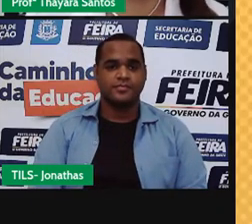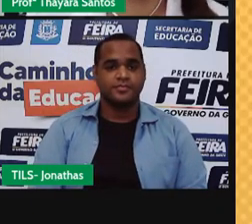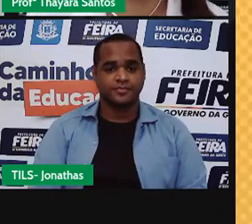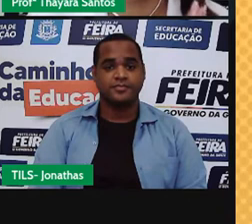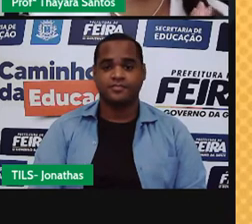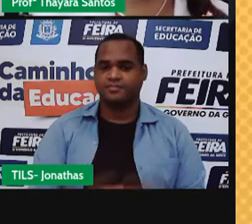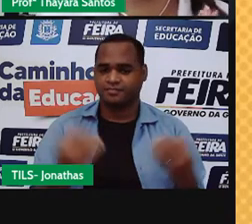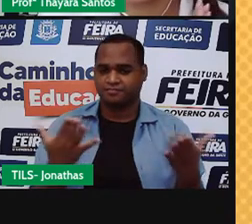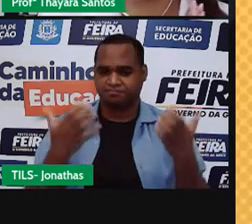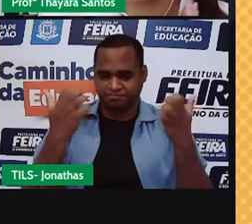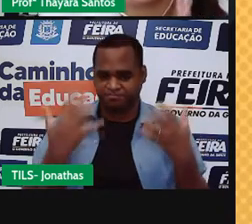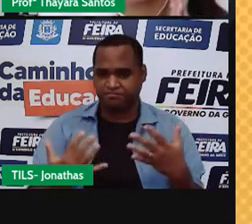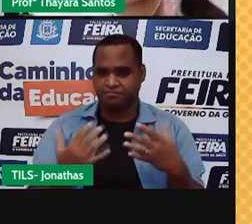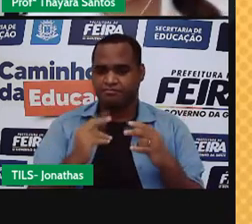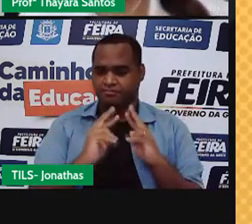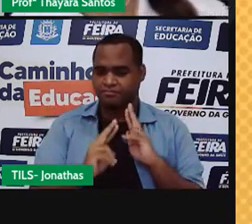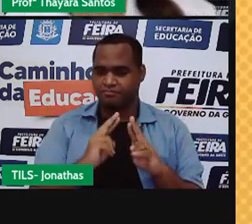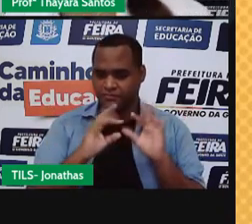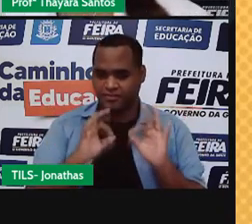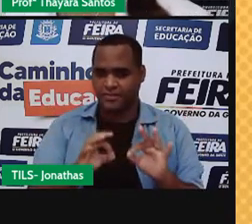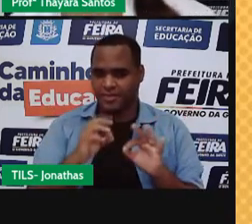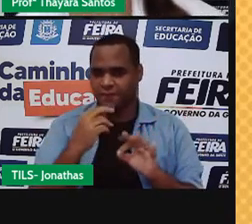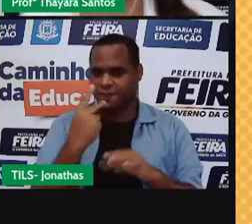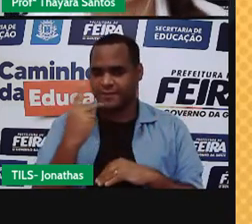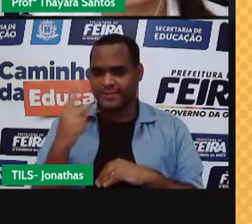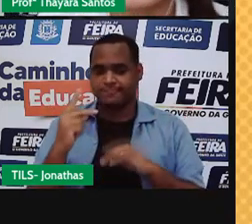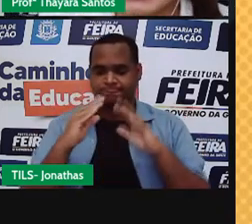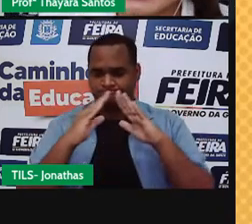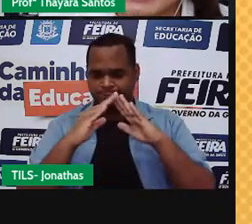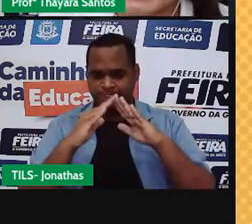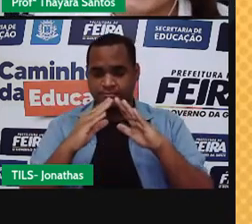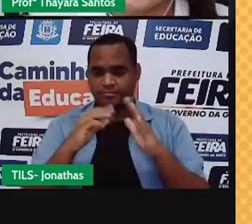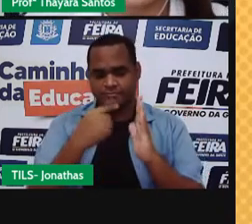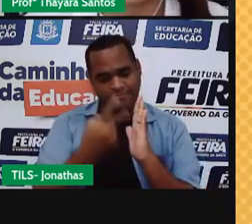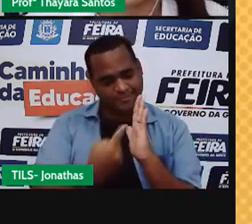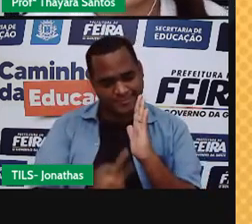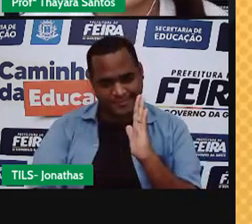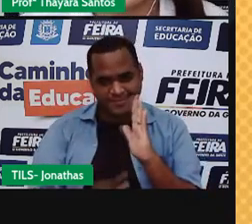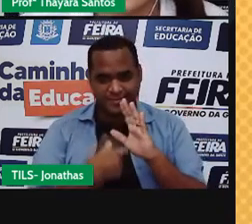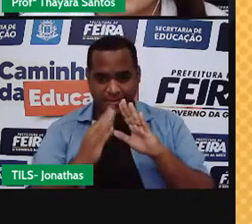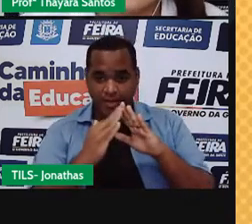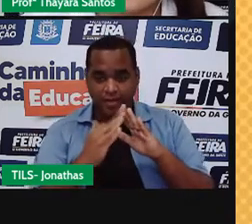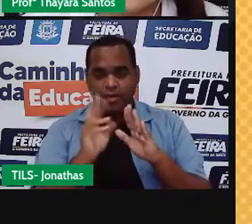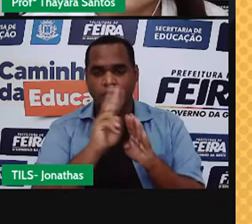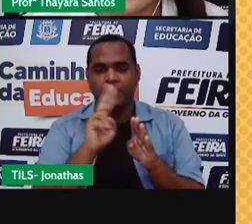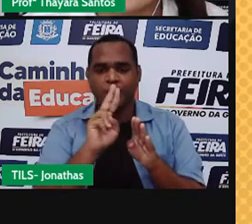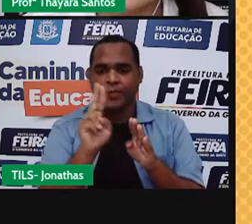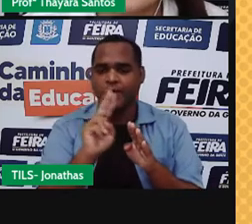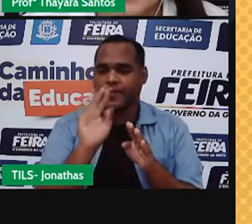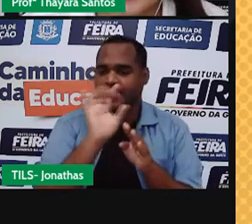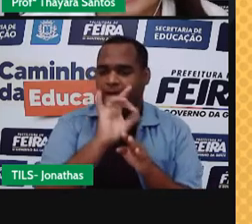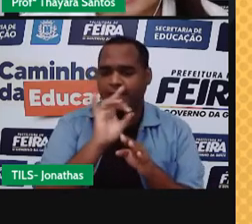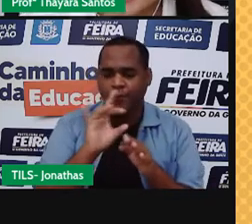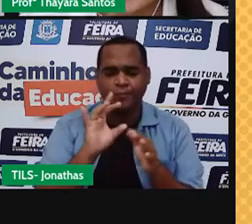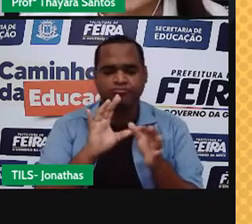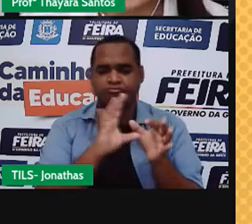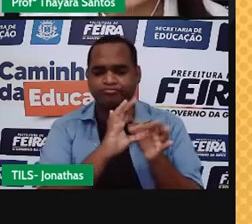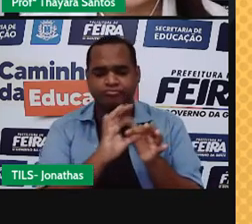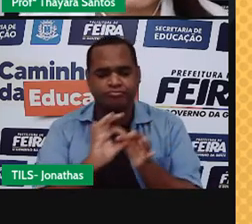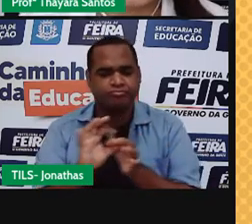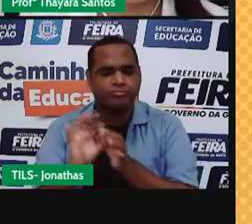Agora, tem uma atividadezinha aí para vocês. Eu quero que vocês, no caderno, nomeiem essas fases aí